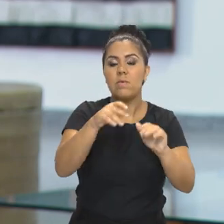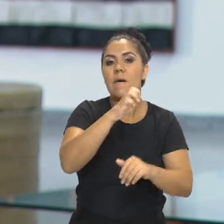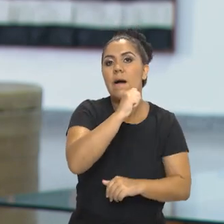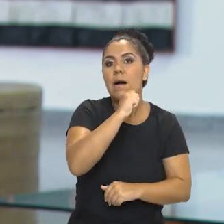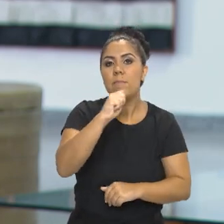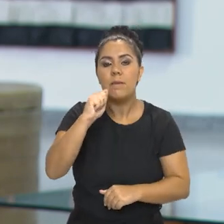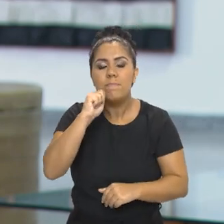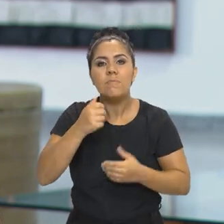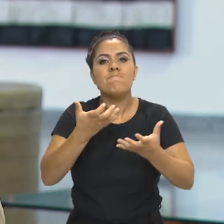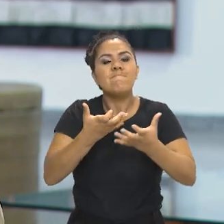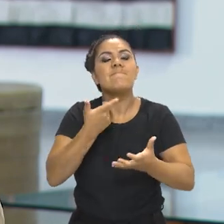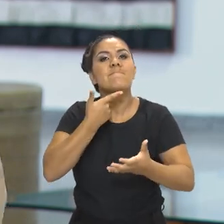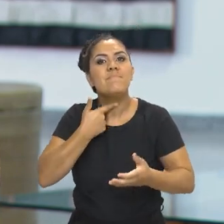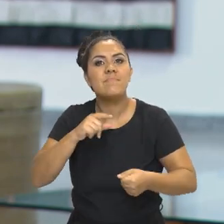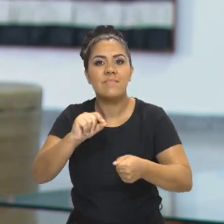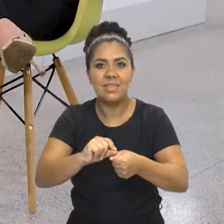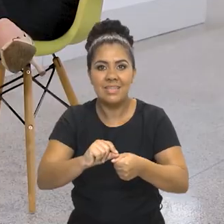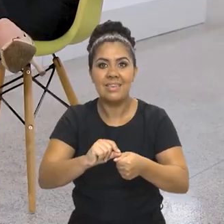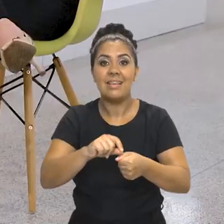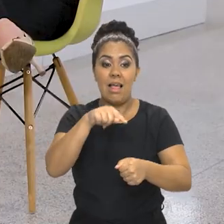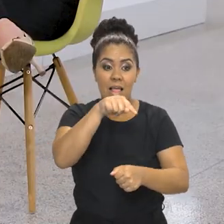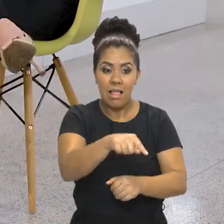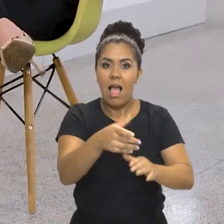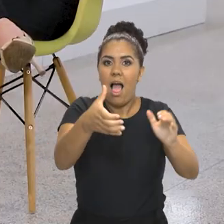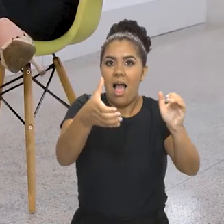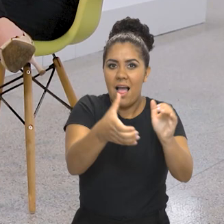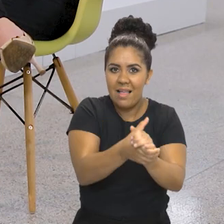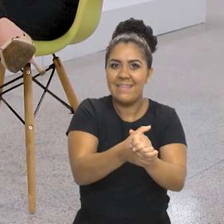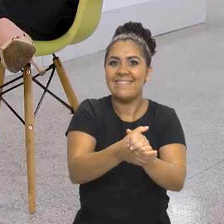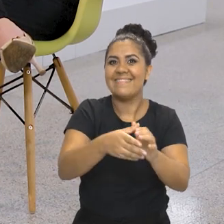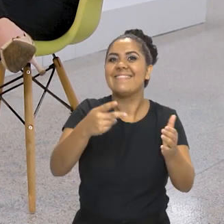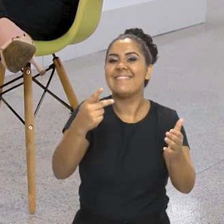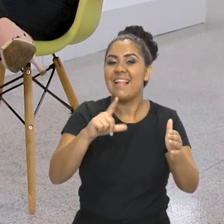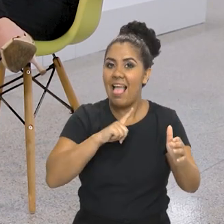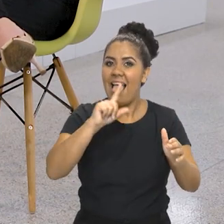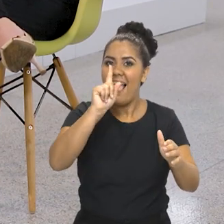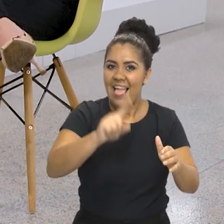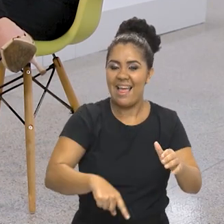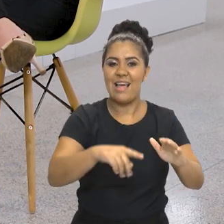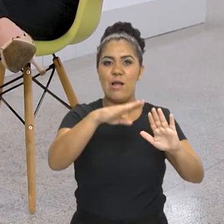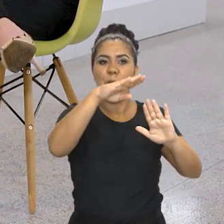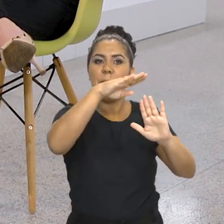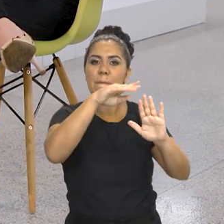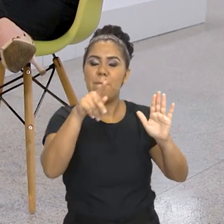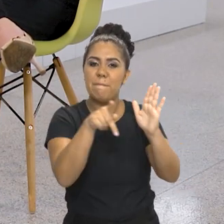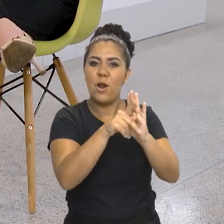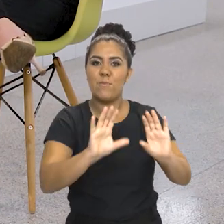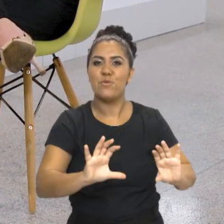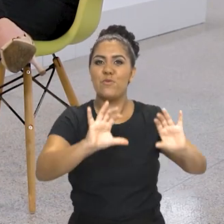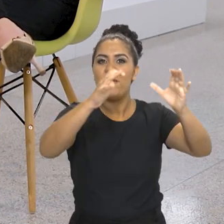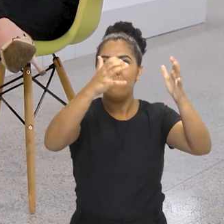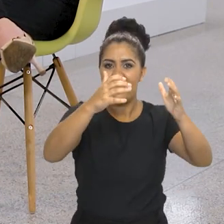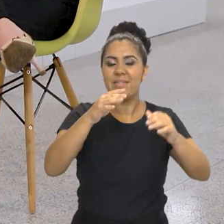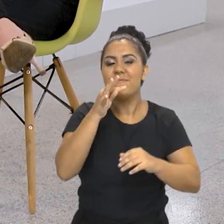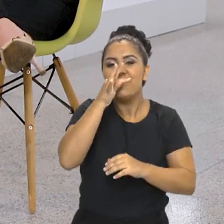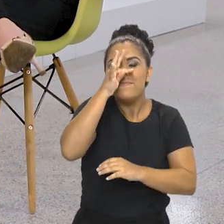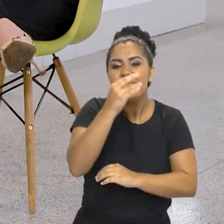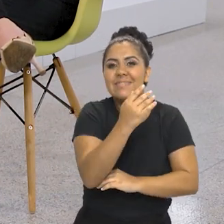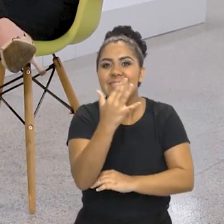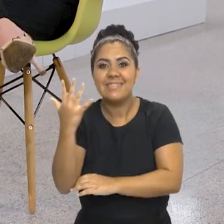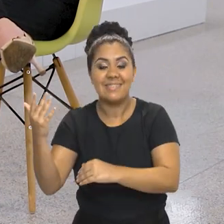pensando em realizar e casou do casamento acontecer na Primavera dos Museus em Praça Pública e não tem mais,